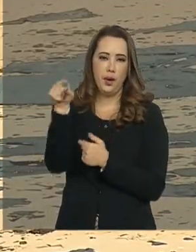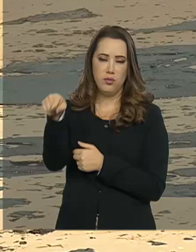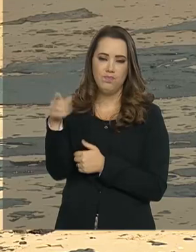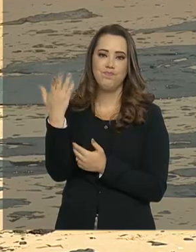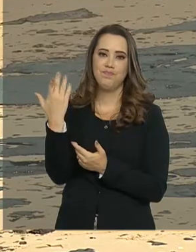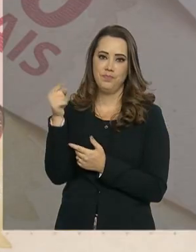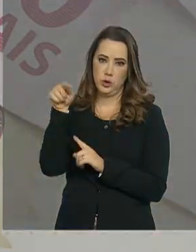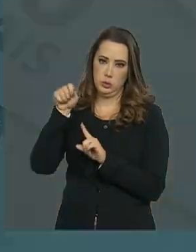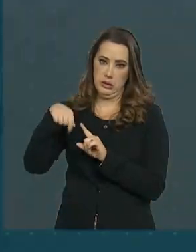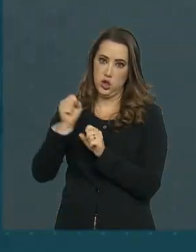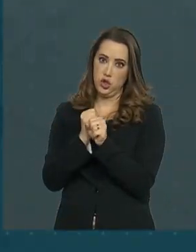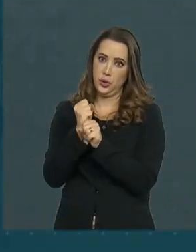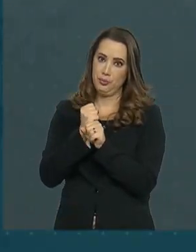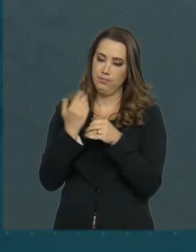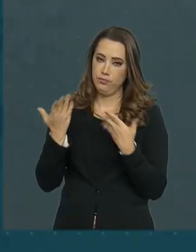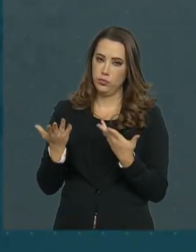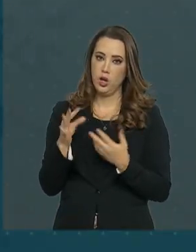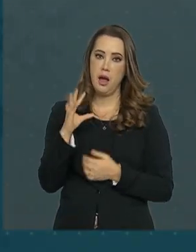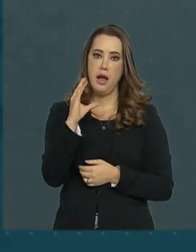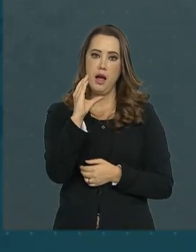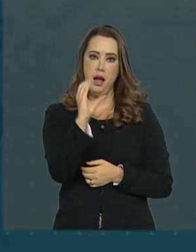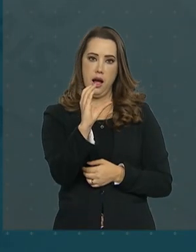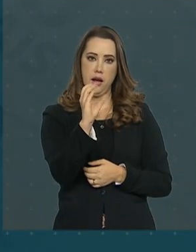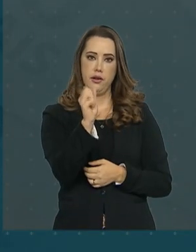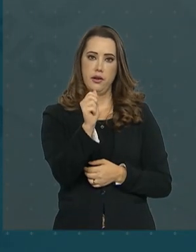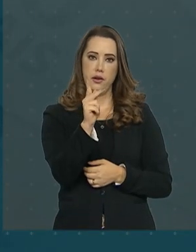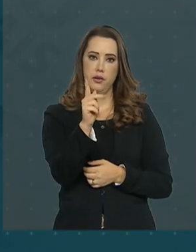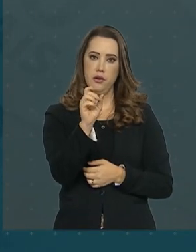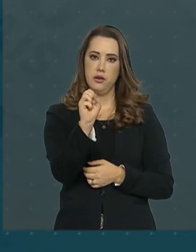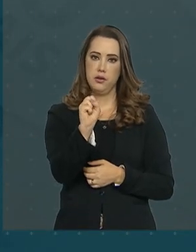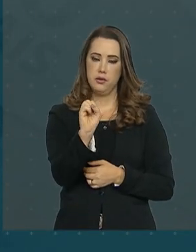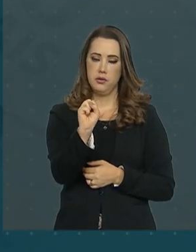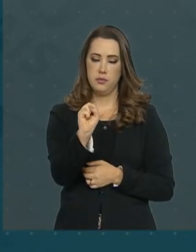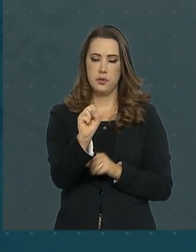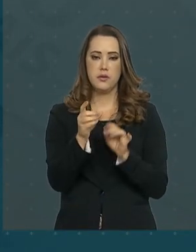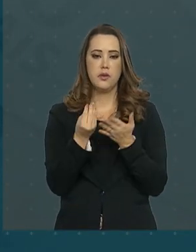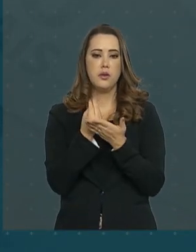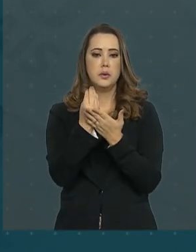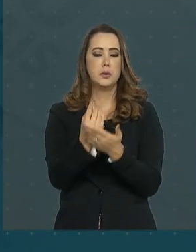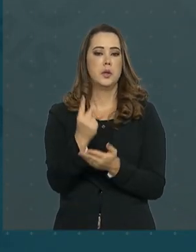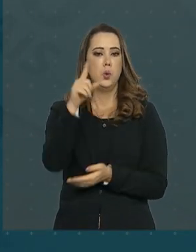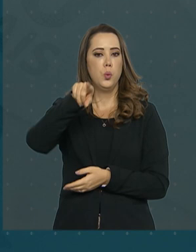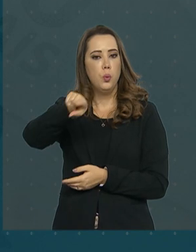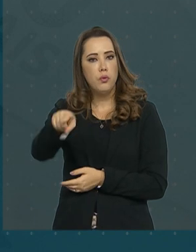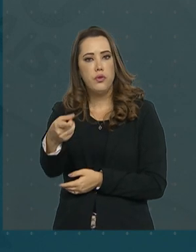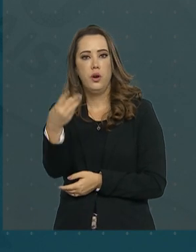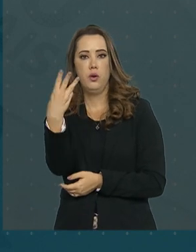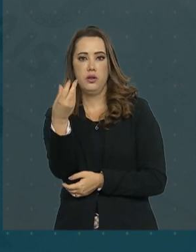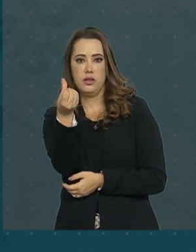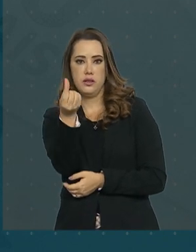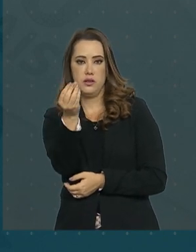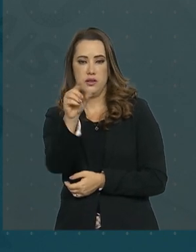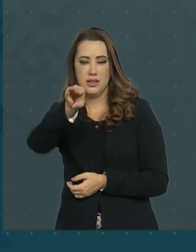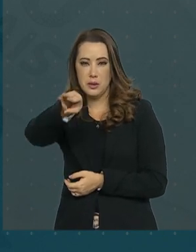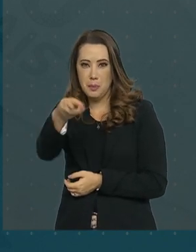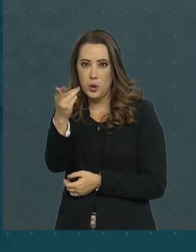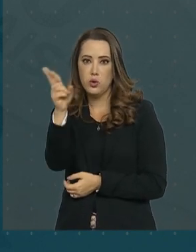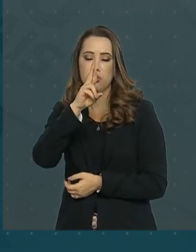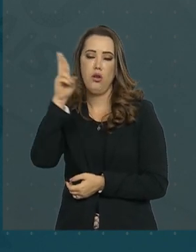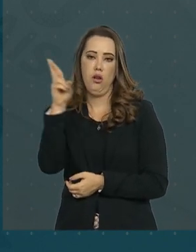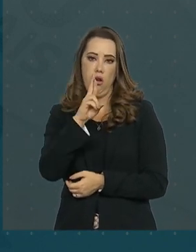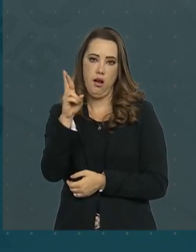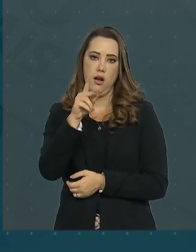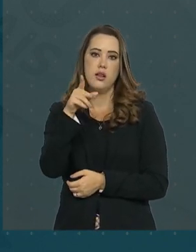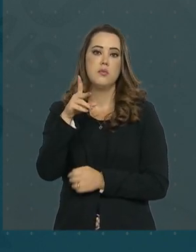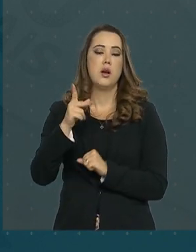agosto deste ano. No total, a Capes vai destinar R 1,3 milhão e R$ 360 mil para docentes vinculados a